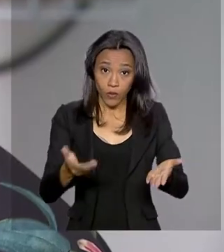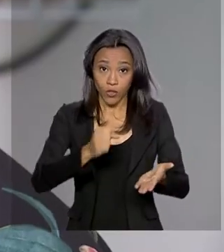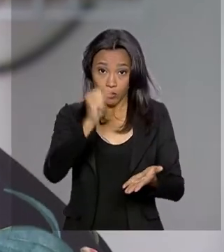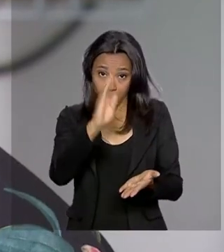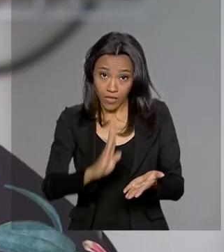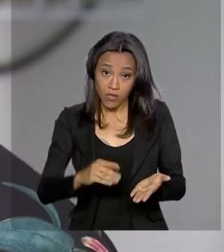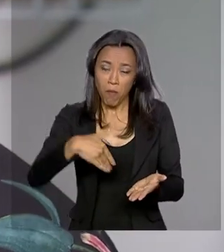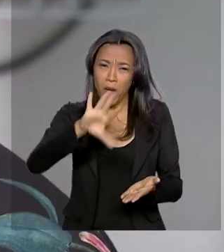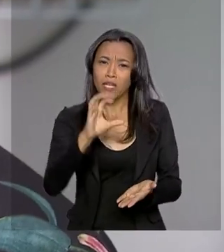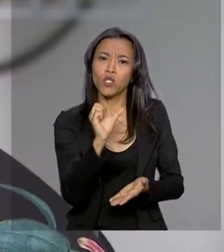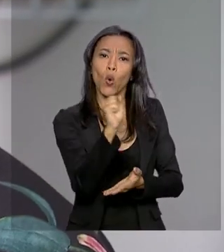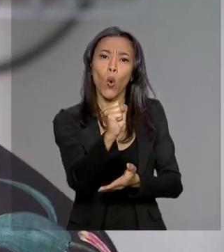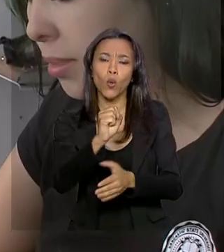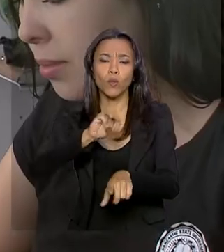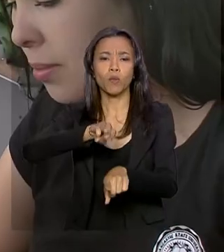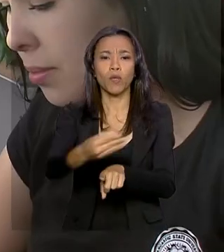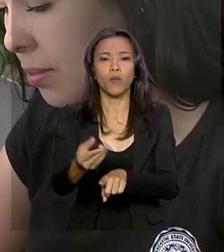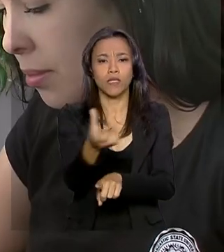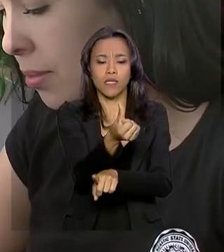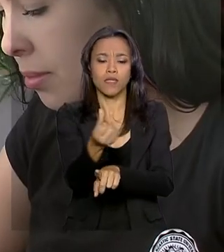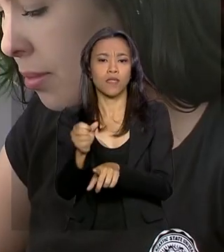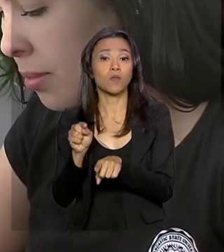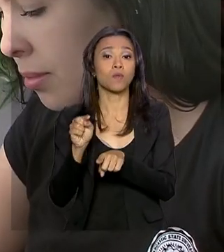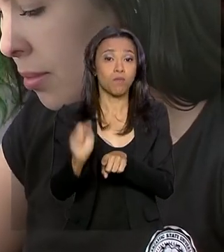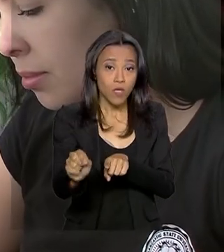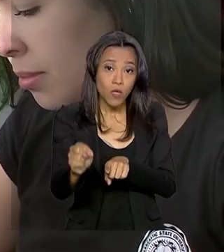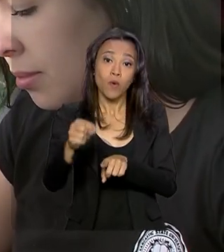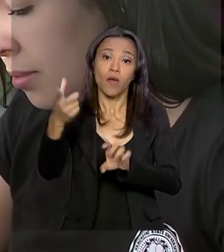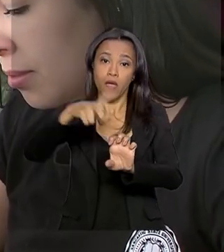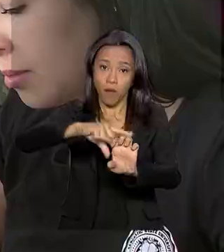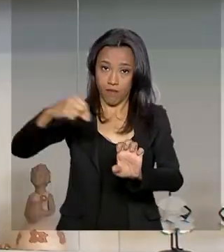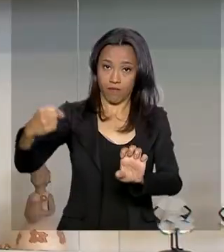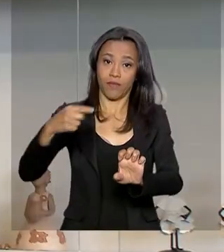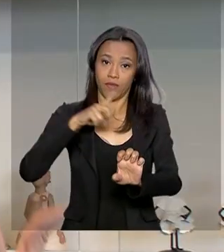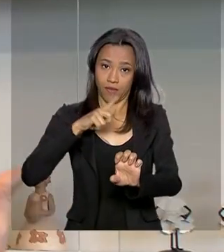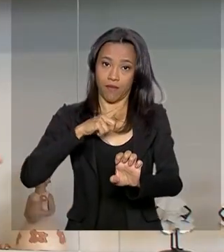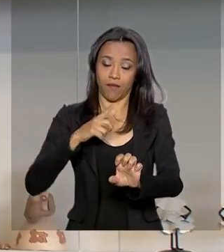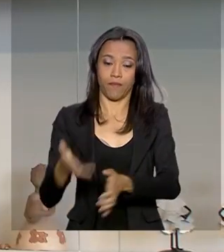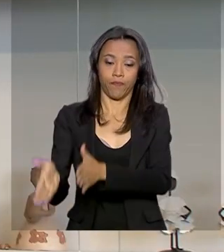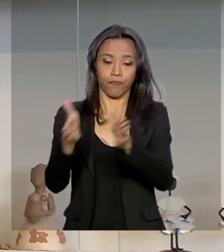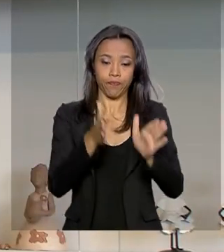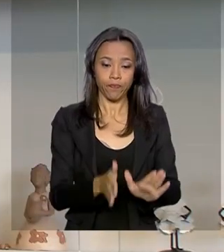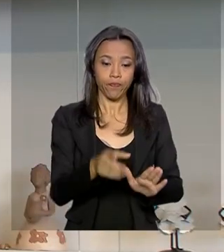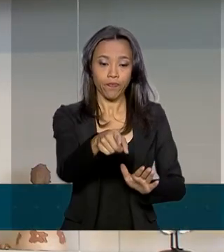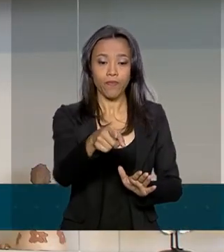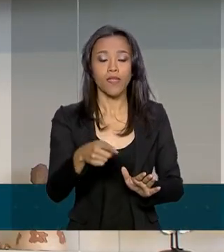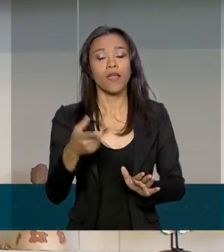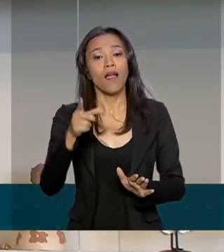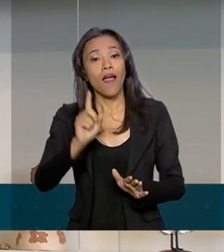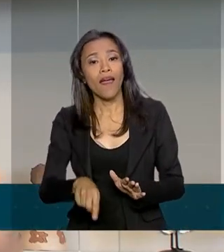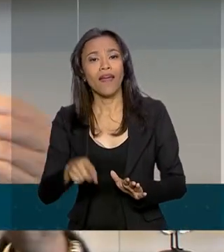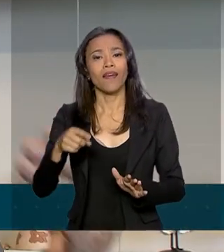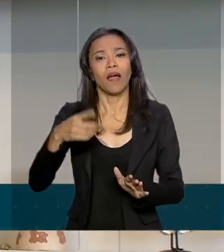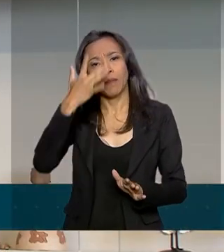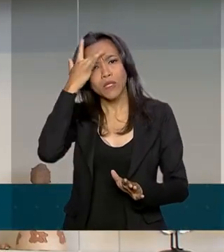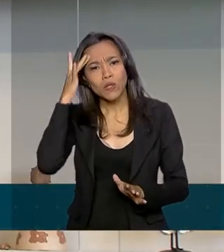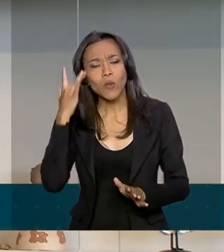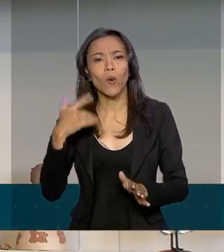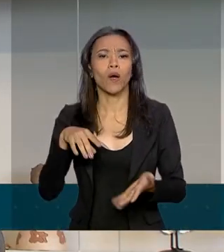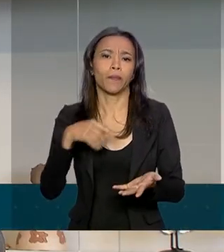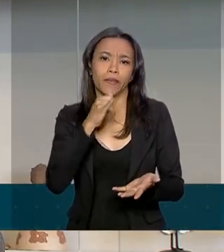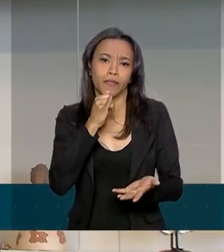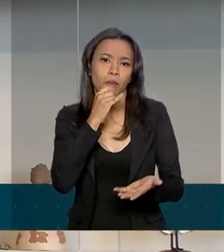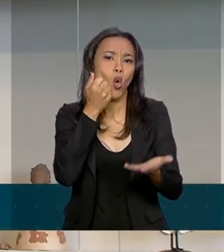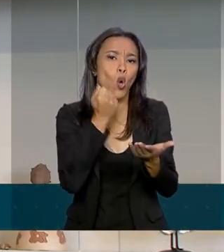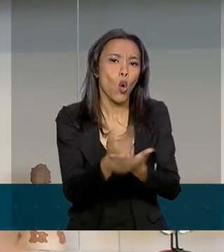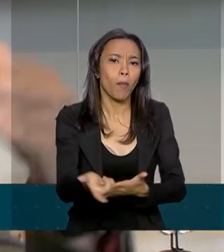de 8 milhões e 600 mil microempreendedores individuais. Tirar proveito da formalidade, por exemplo, comprar com